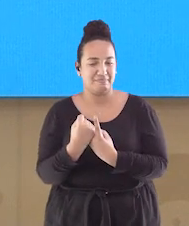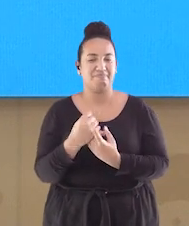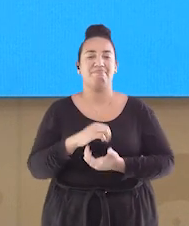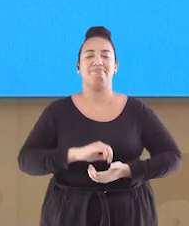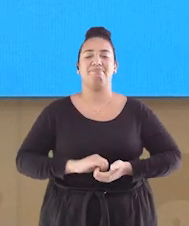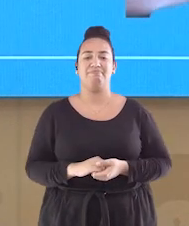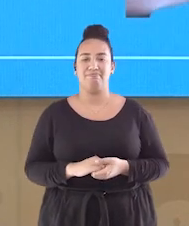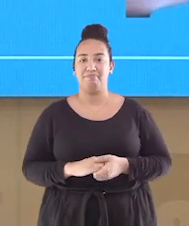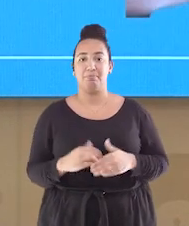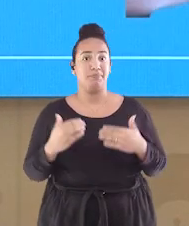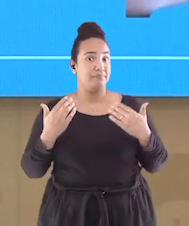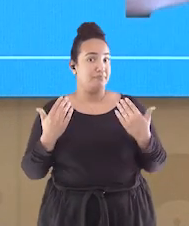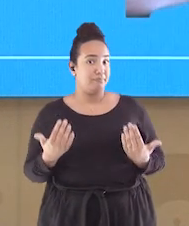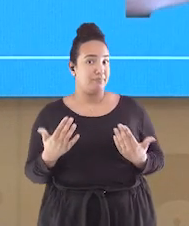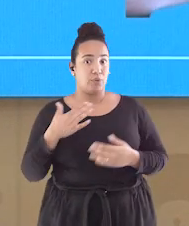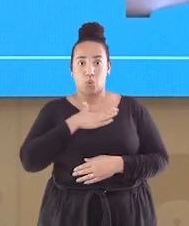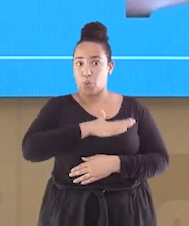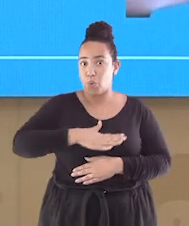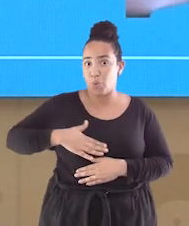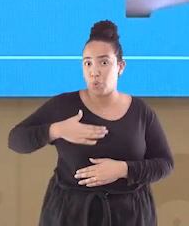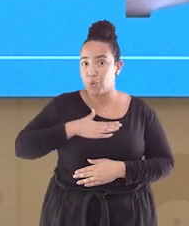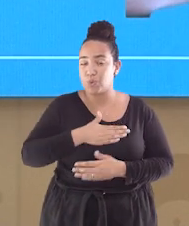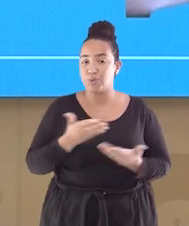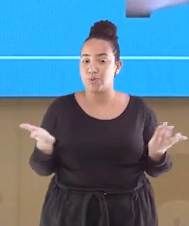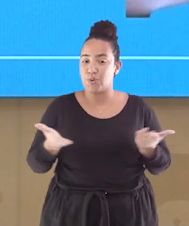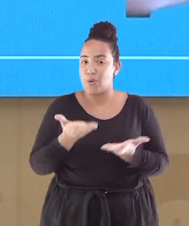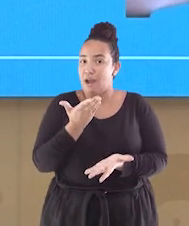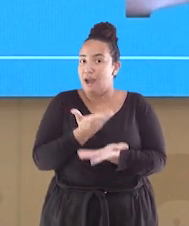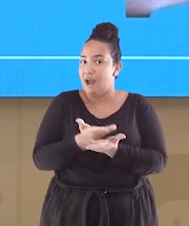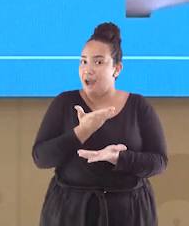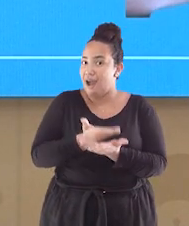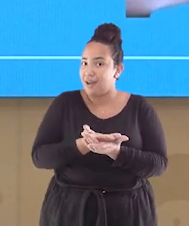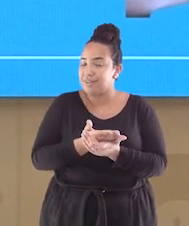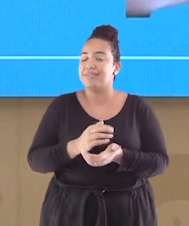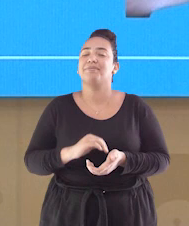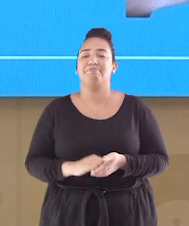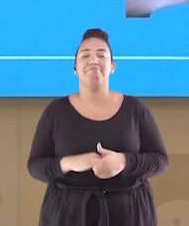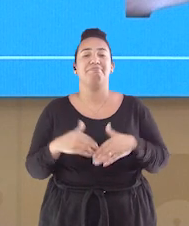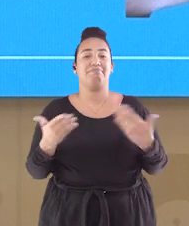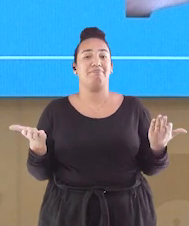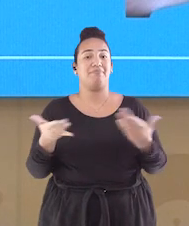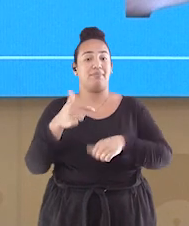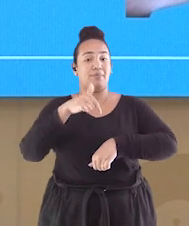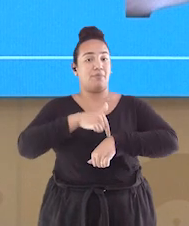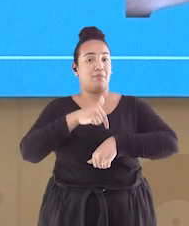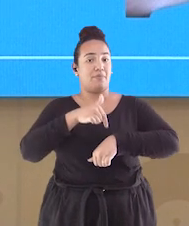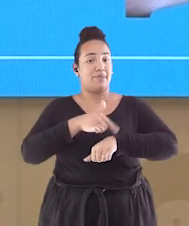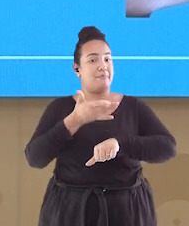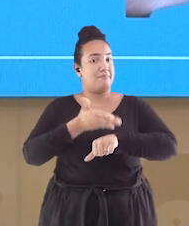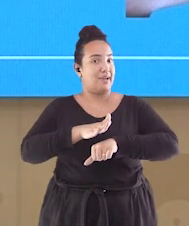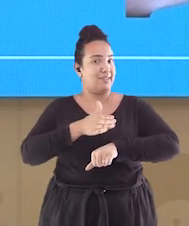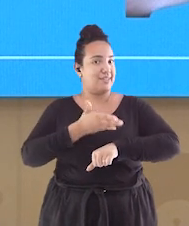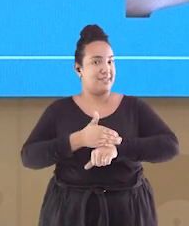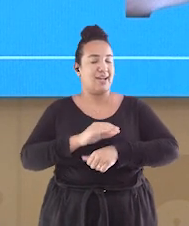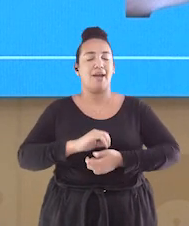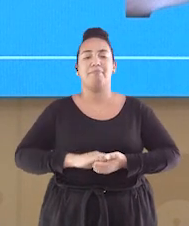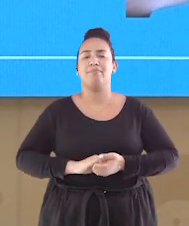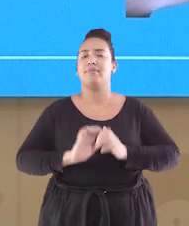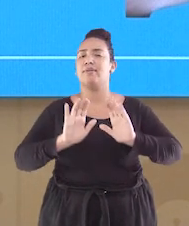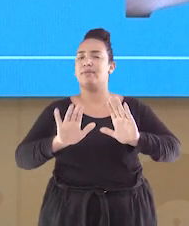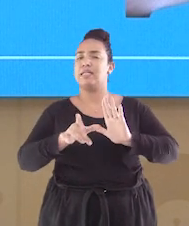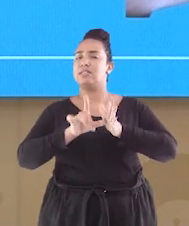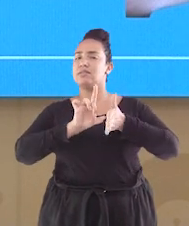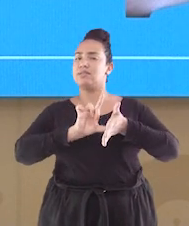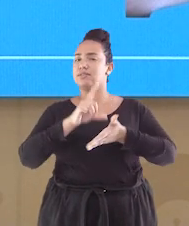E aí, gostou do que aprendeu na aula de hoje? Agora chegou a hora de praticar. Mas, já